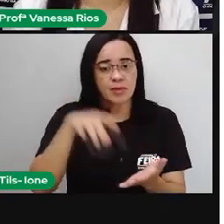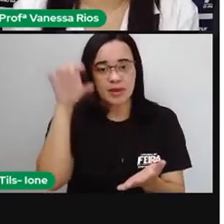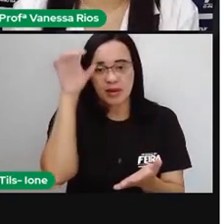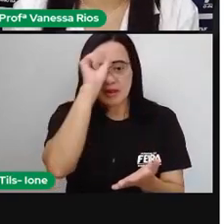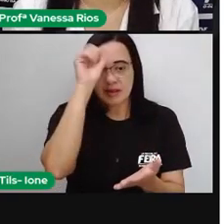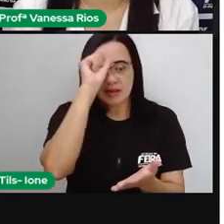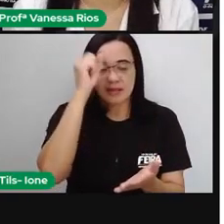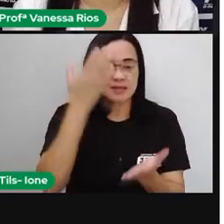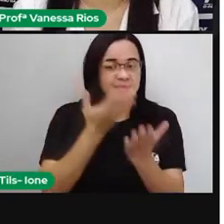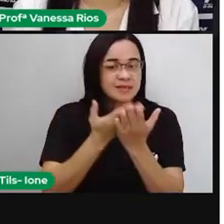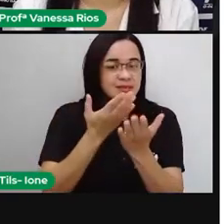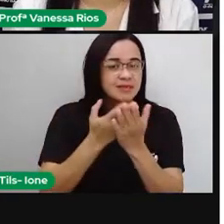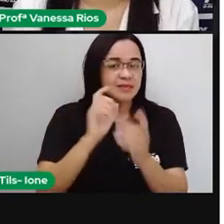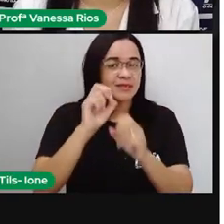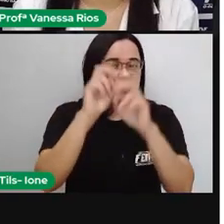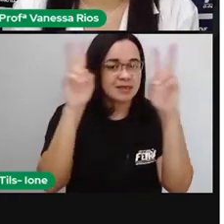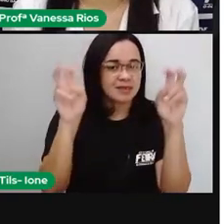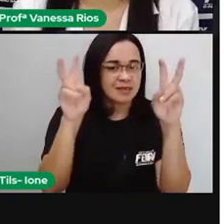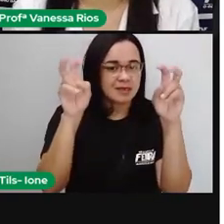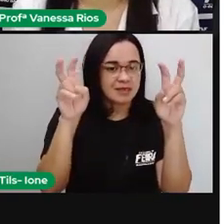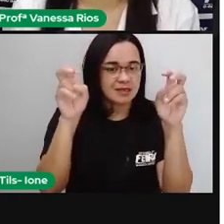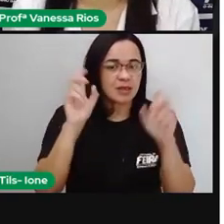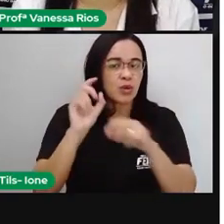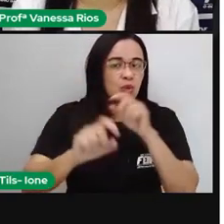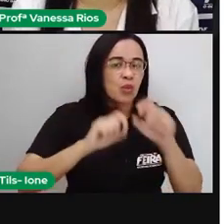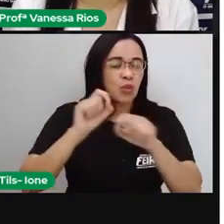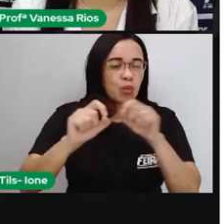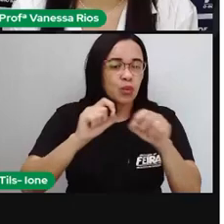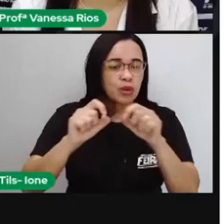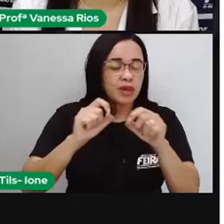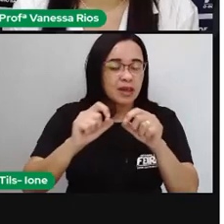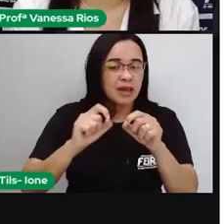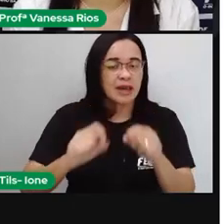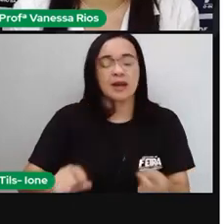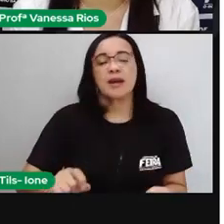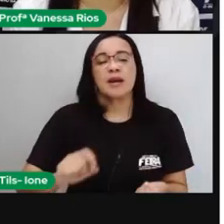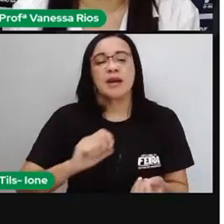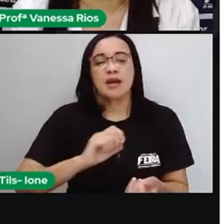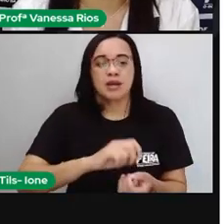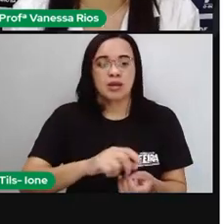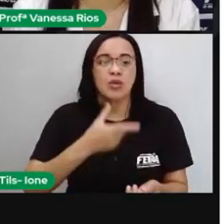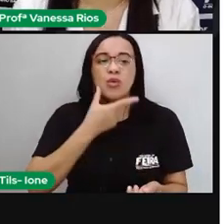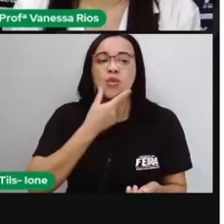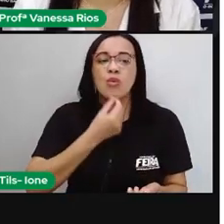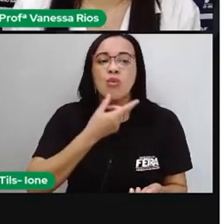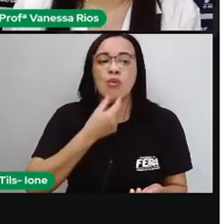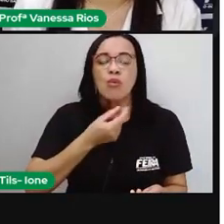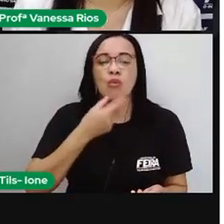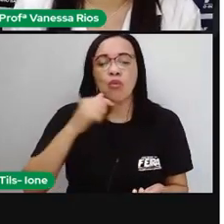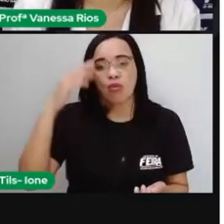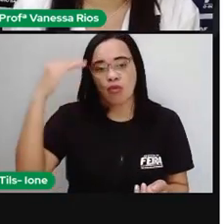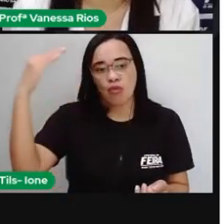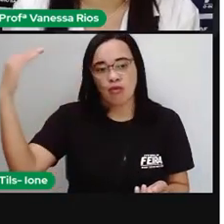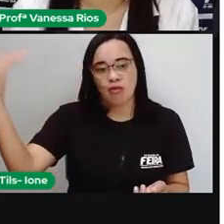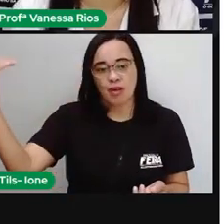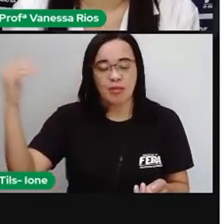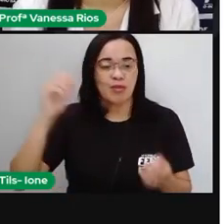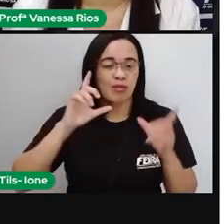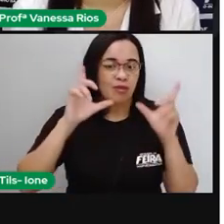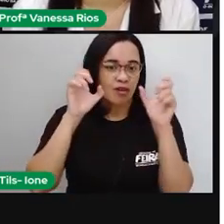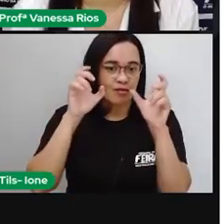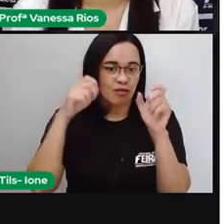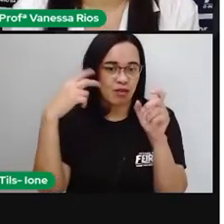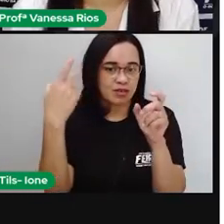vamos estudar sobre intervenções na obra de Miró. A Pró colocou aí a fotografia, né,